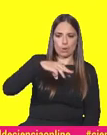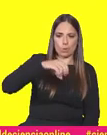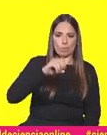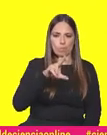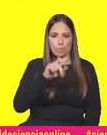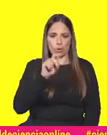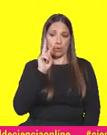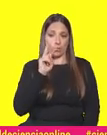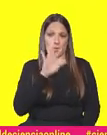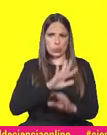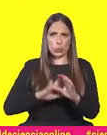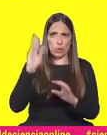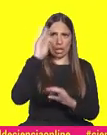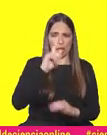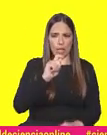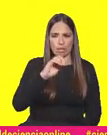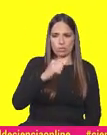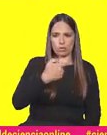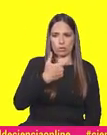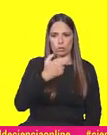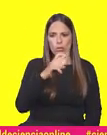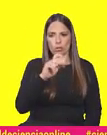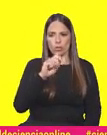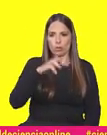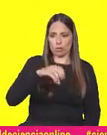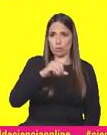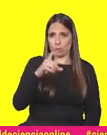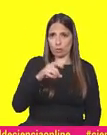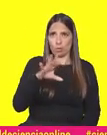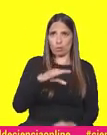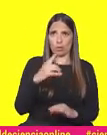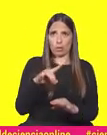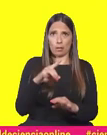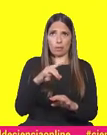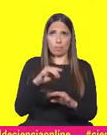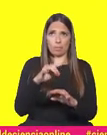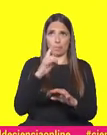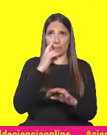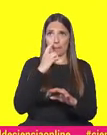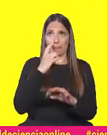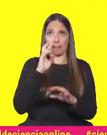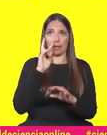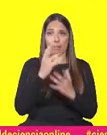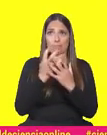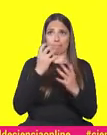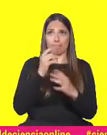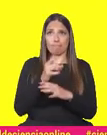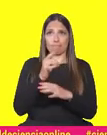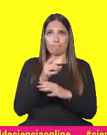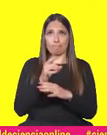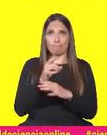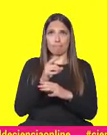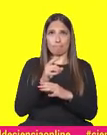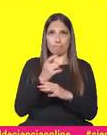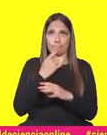na região de Estremoujo, como está aqui num corte feito da região de Estremoujo em que vemos perfeitamente, em profundidade,